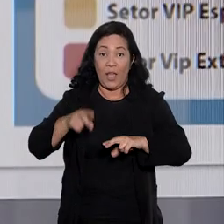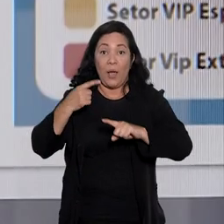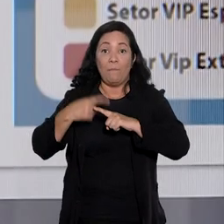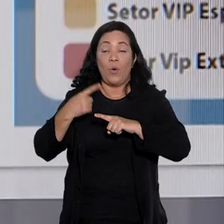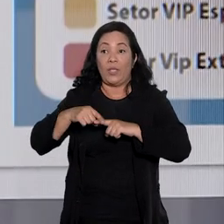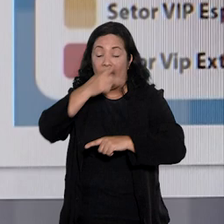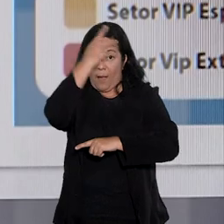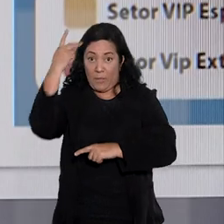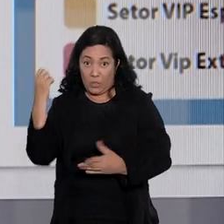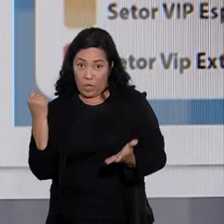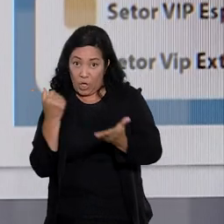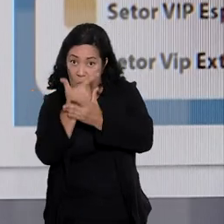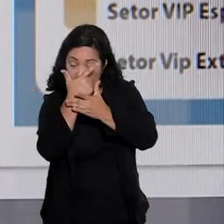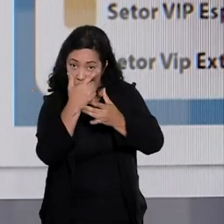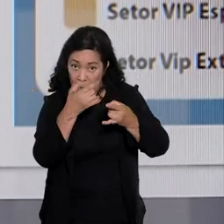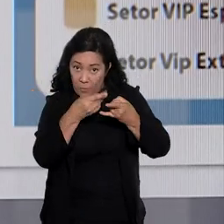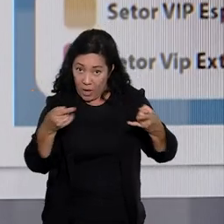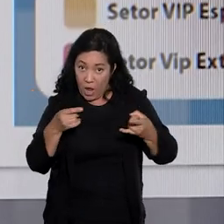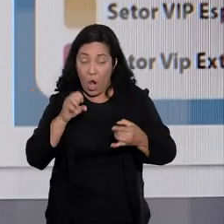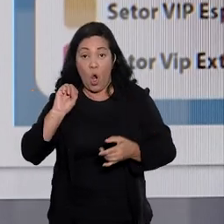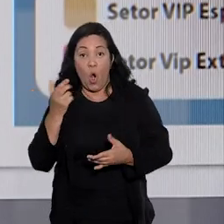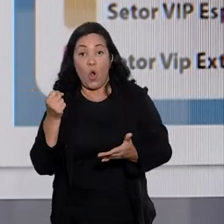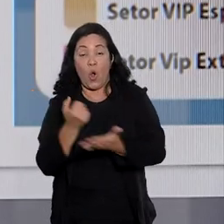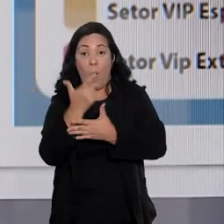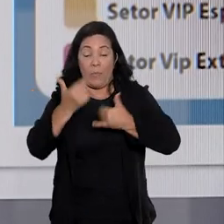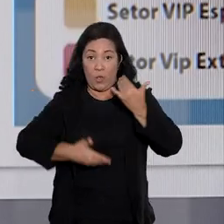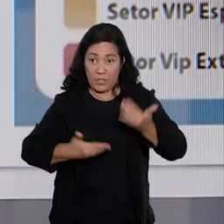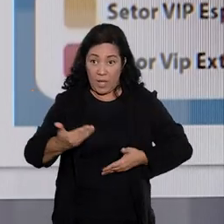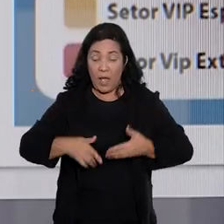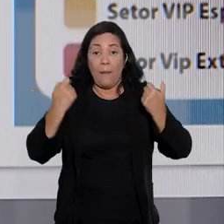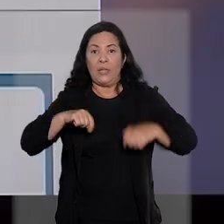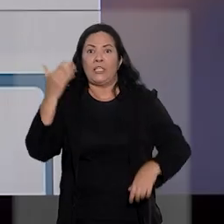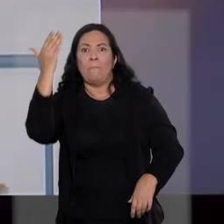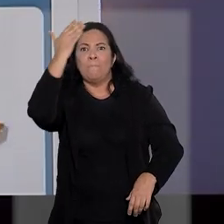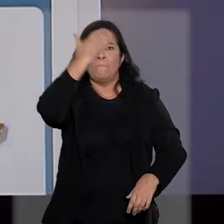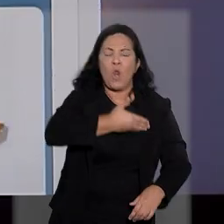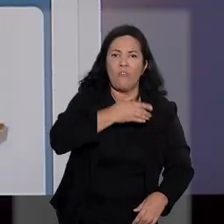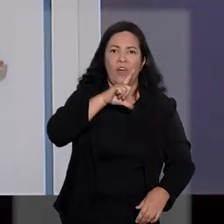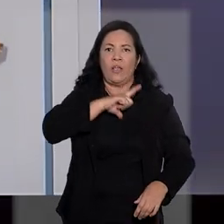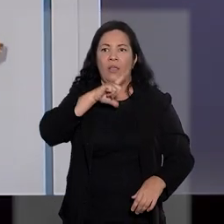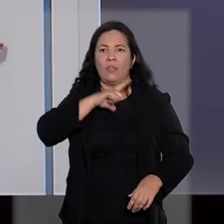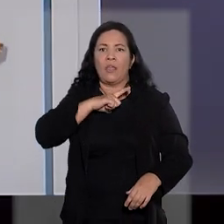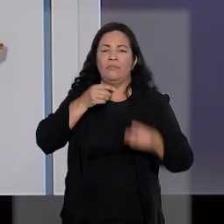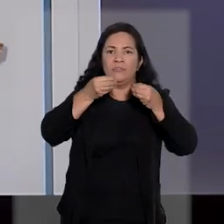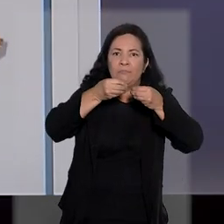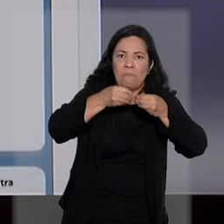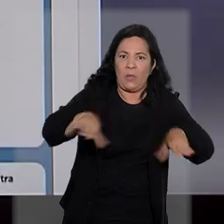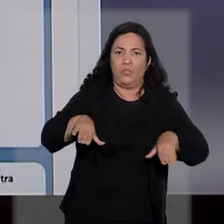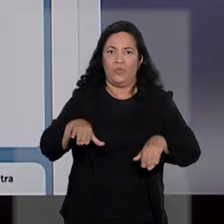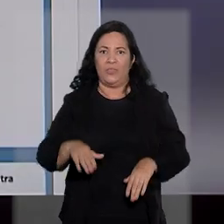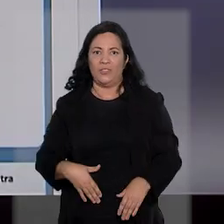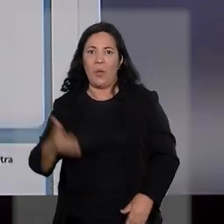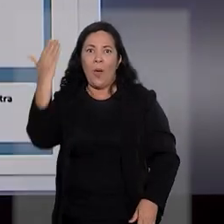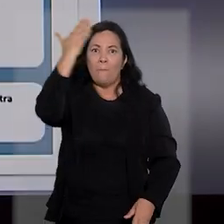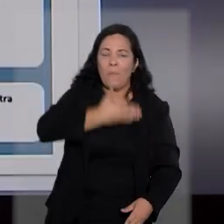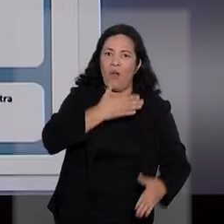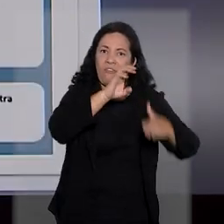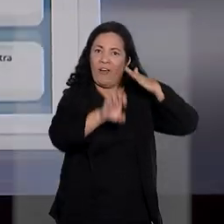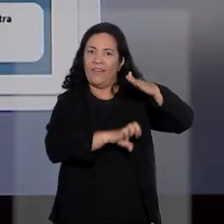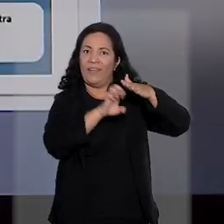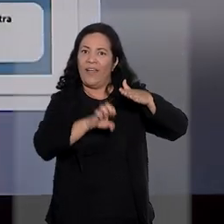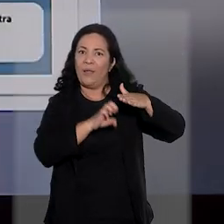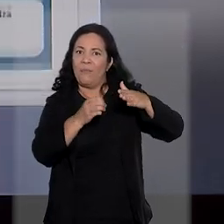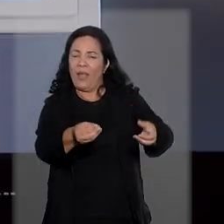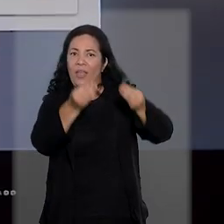adquirente do produto ou do serviço comprovar a vulnerabilidade frente ao fornecedor, caso pretenda